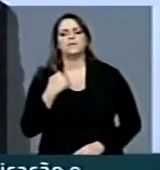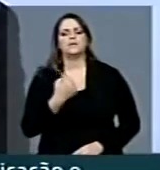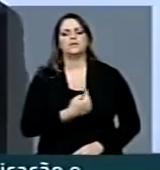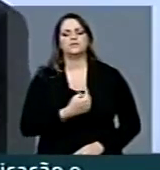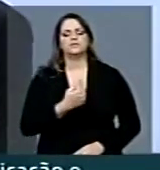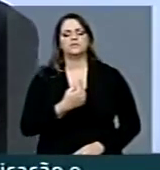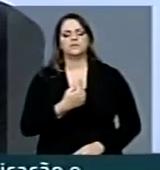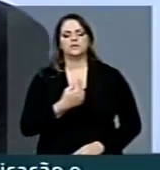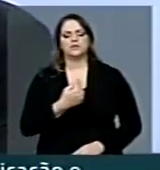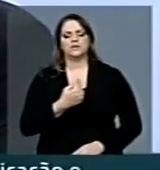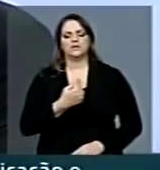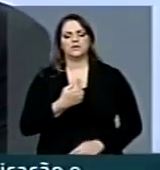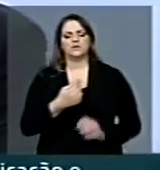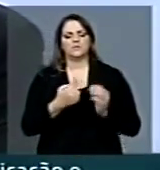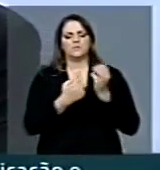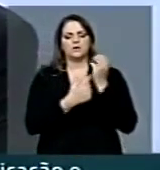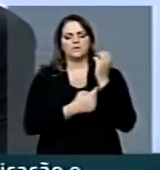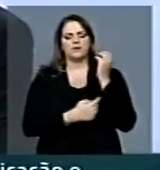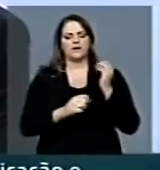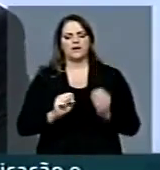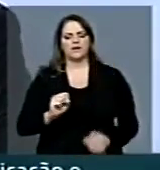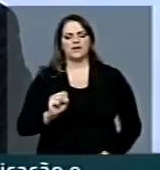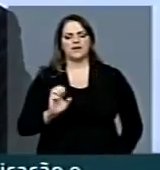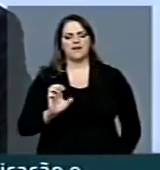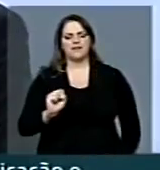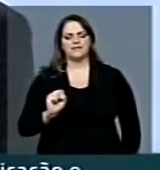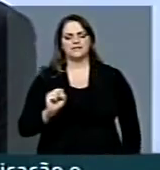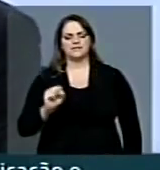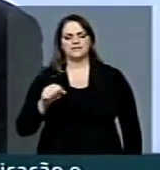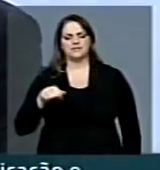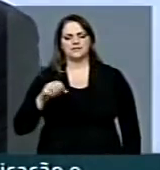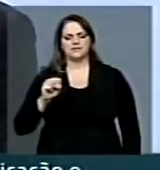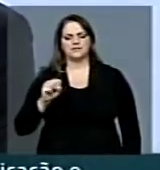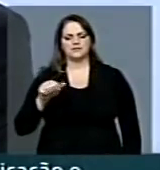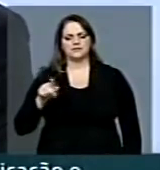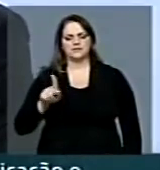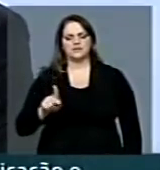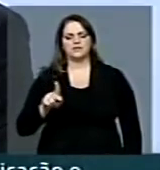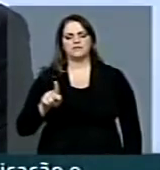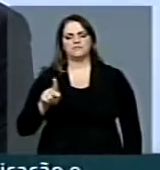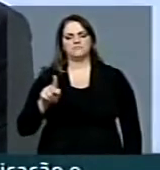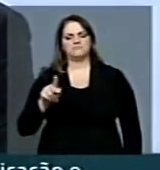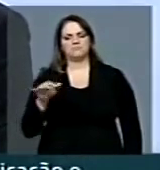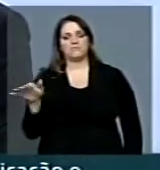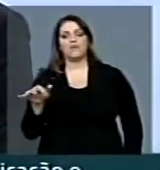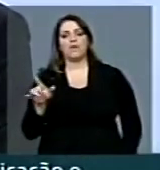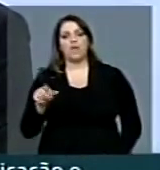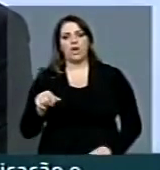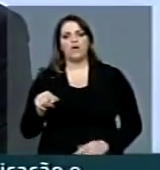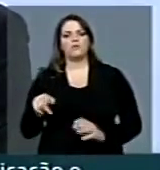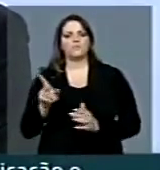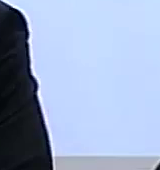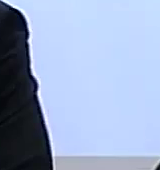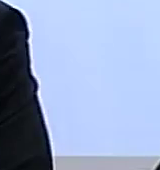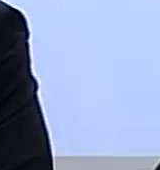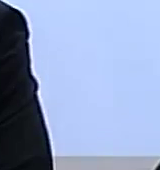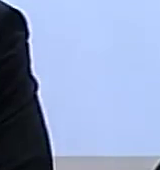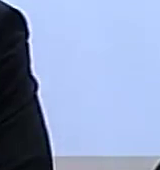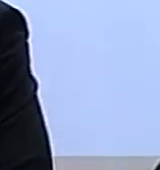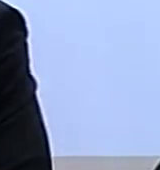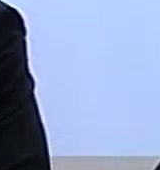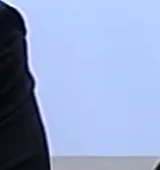chamado X-Core, que é o programa de monitoramento. E segundo, também, a informação do